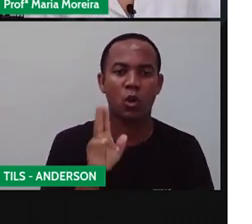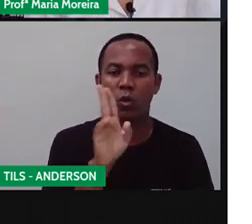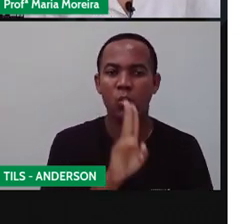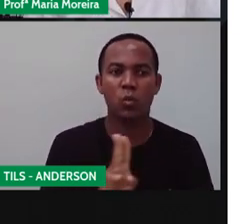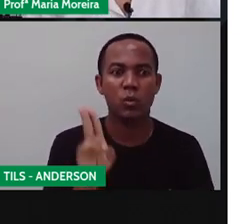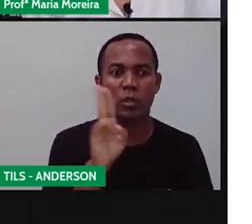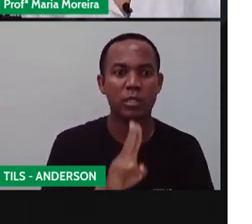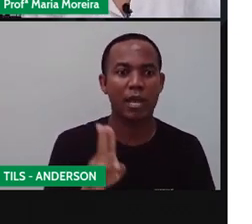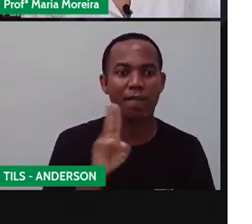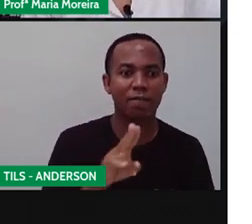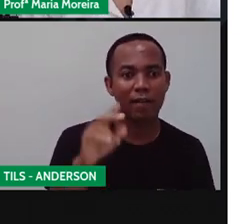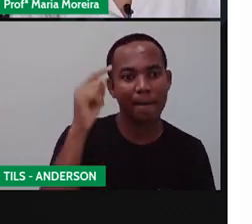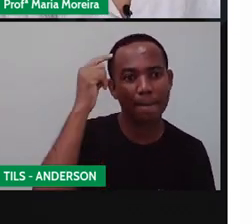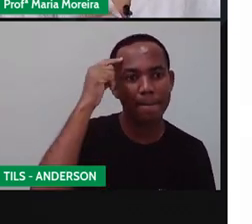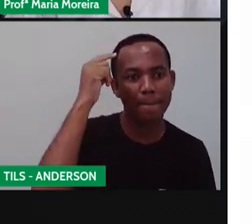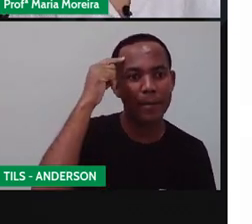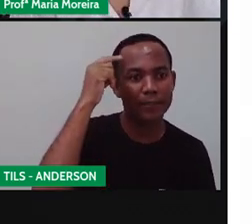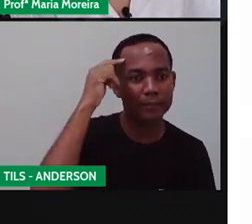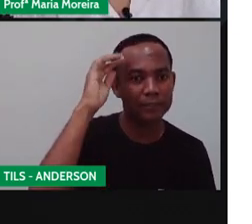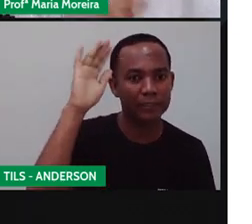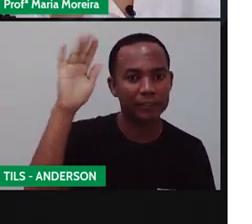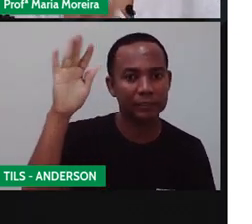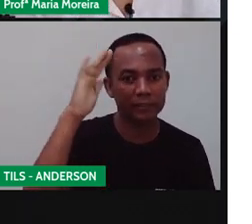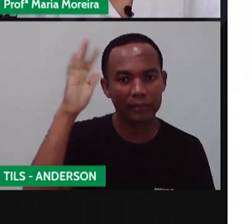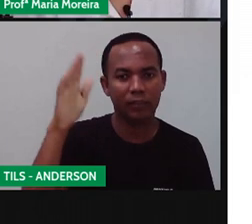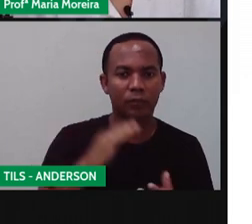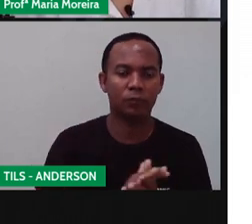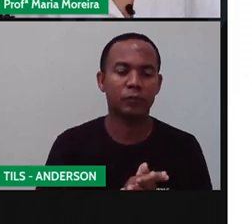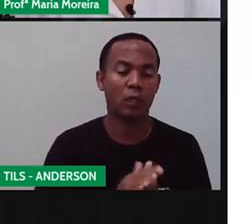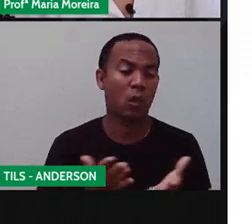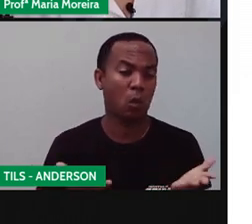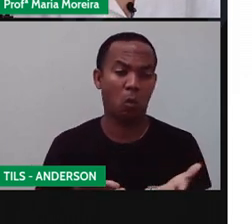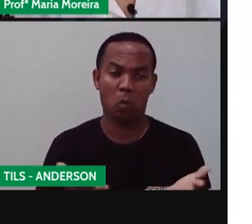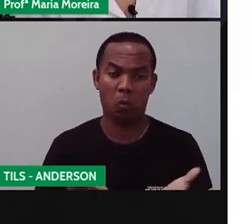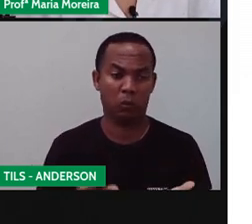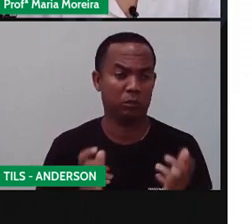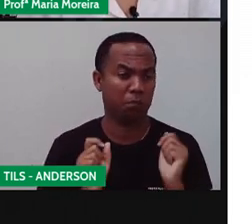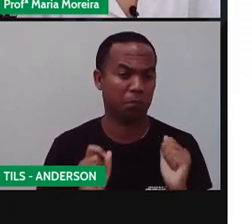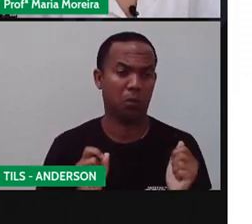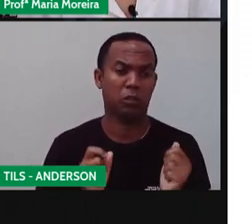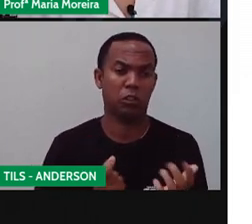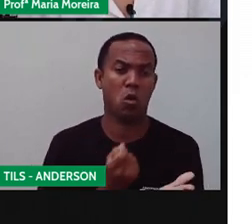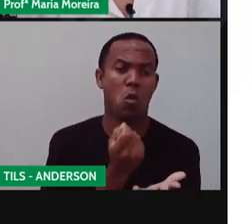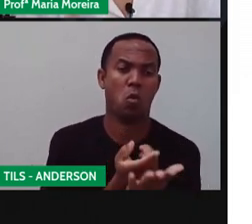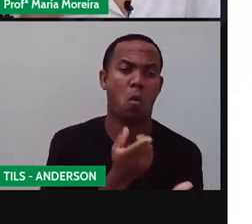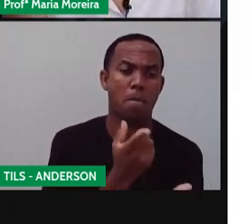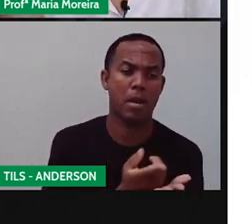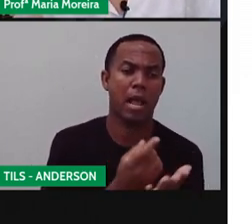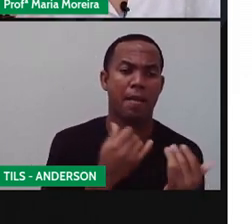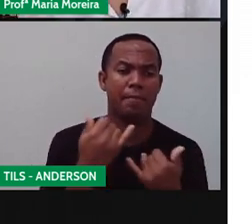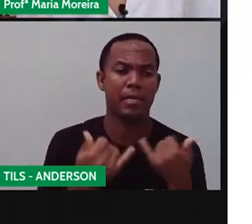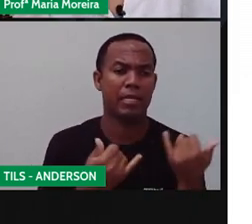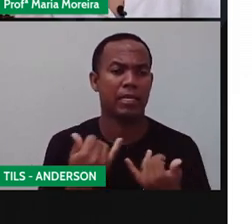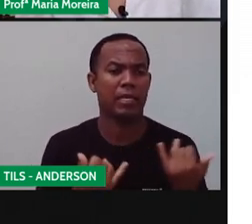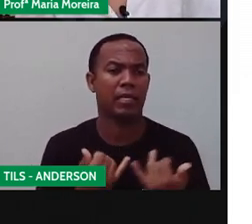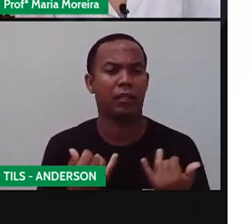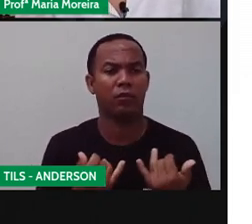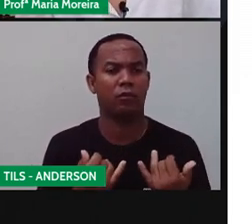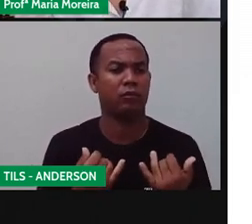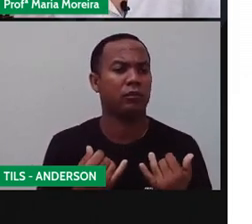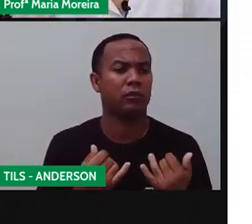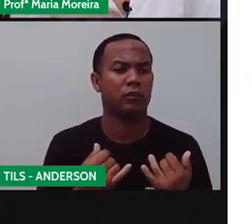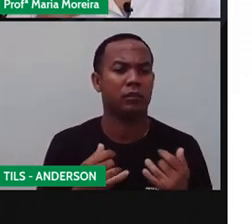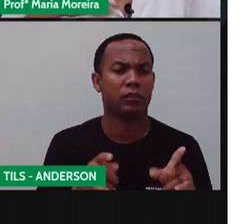criatividade para criá-los. Hoje não, a gente pode ir no mercado, comprar um brinquedo, a gente pode ir ao shopping,